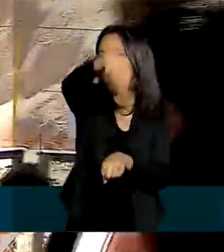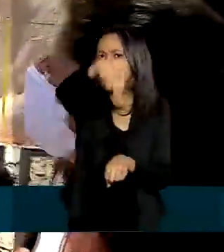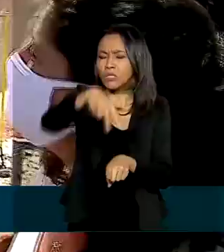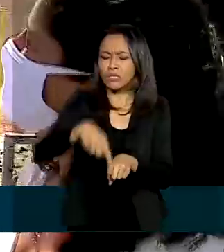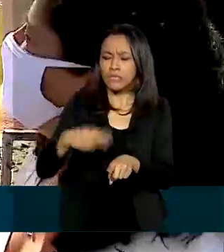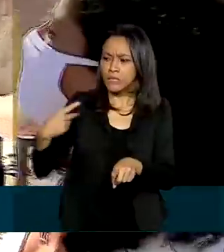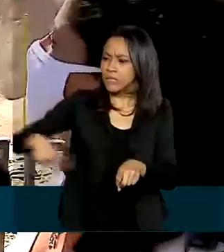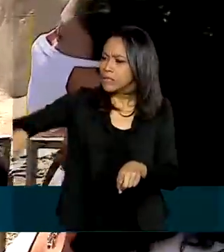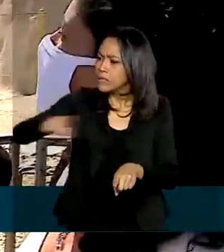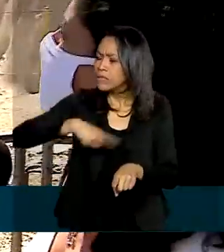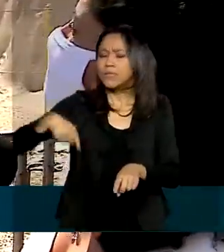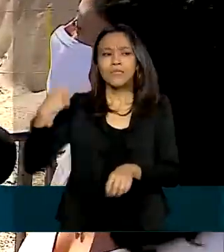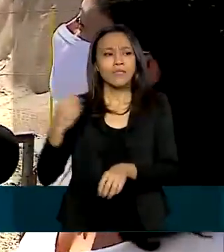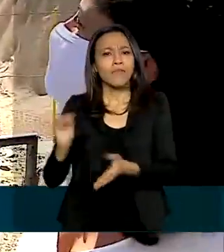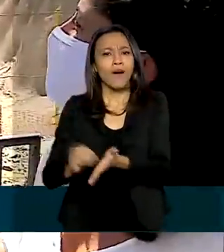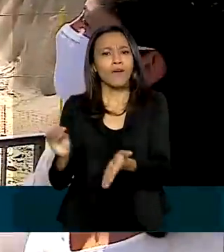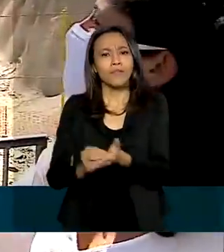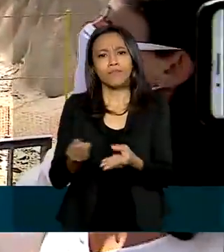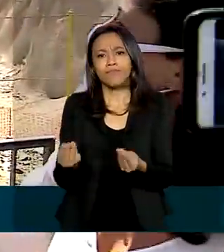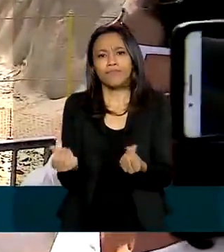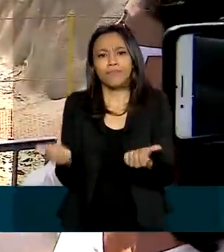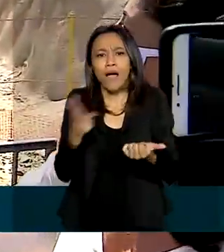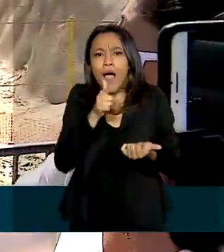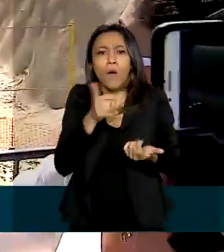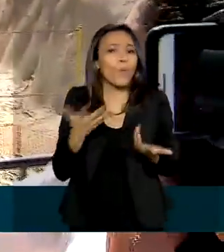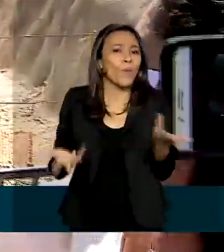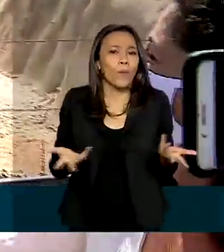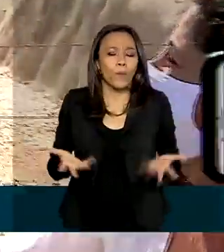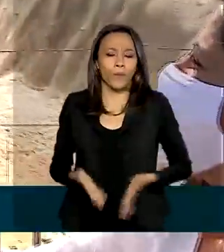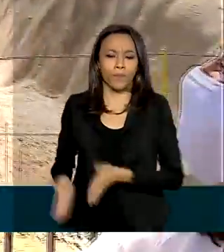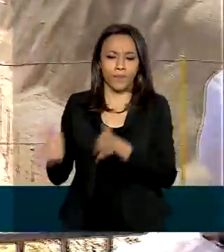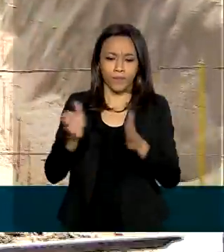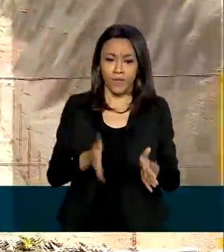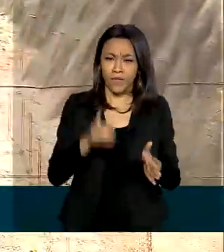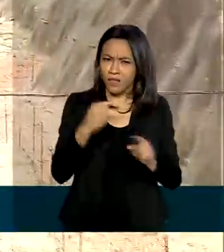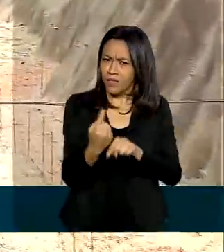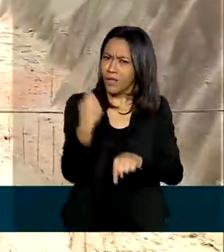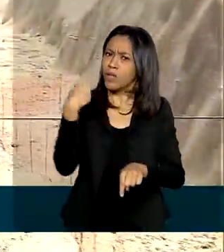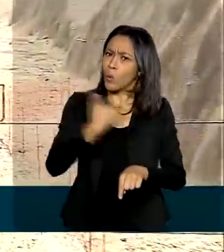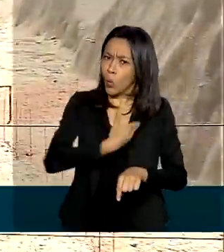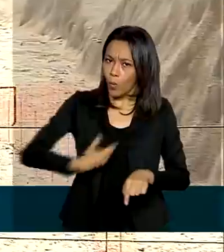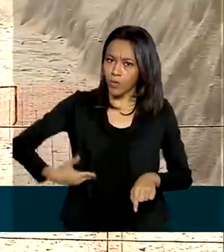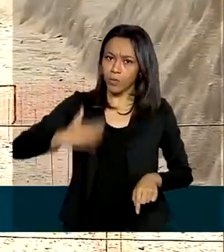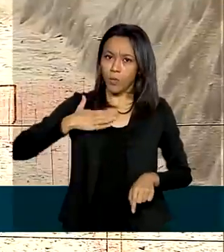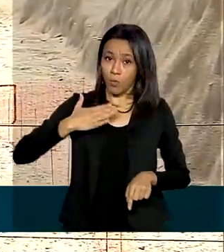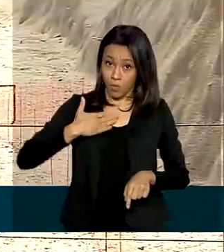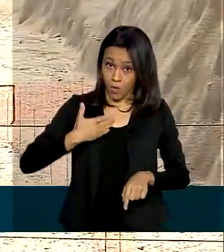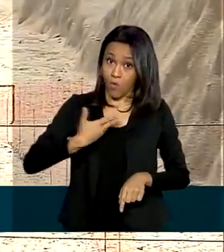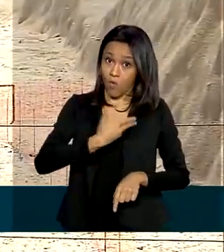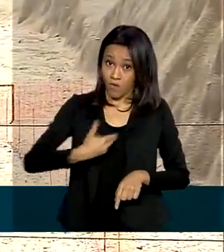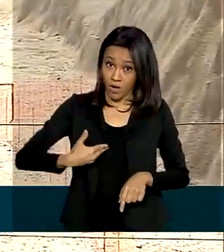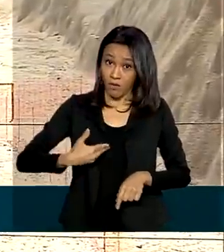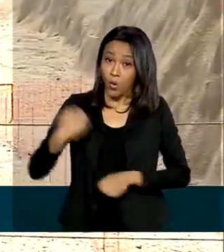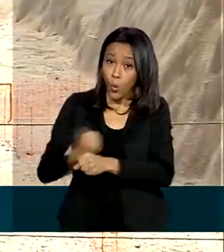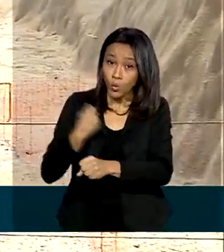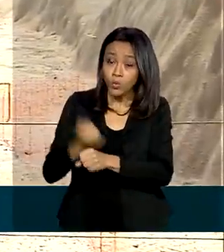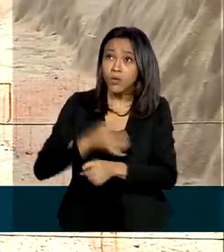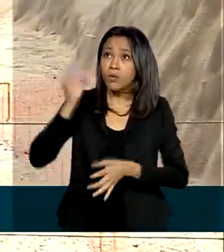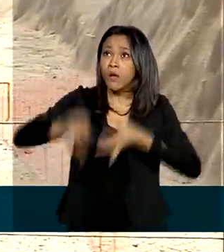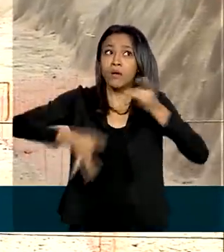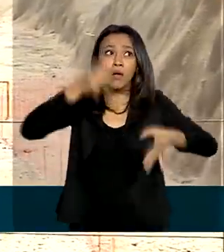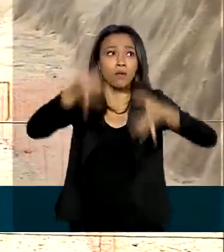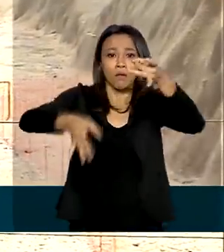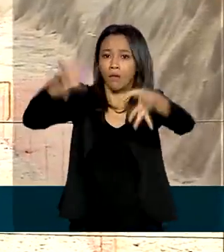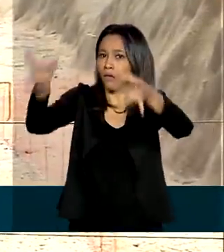viveu tanto tempo a falta de água, a escassez de água? A recomendação desde o início do governo é não deixaríamos de uma obra parada. Isso faz